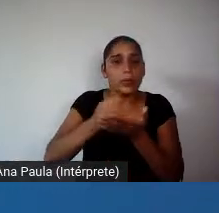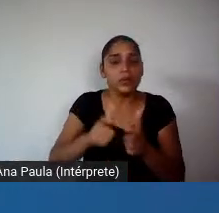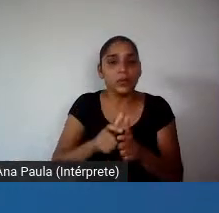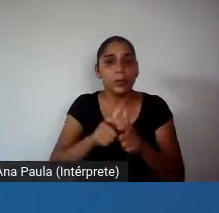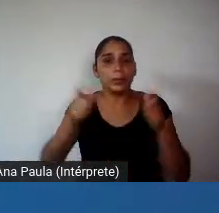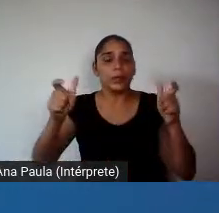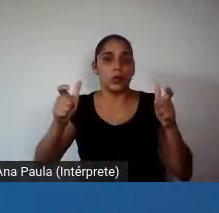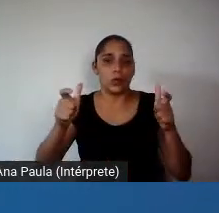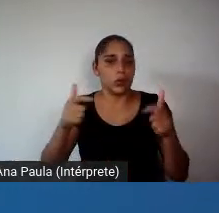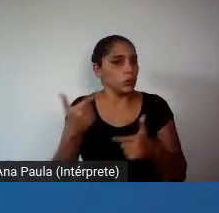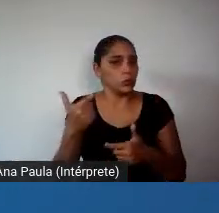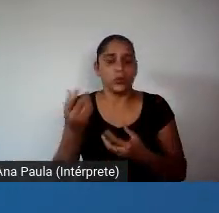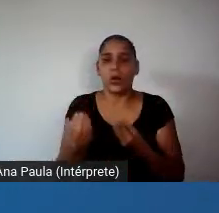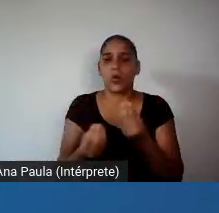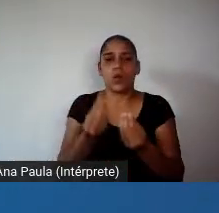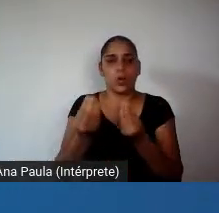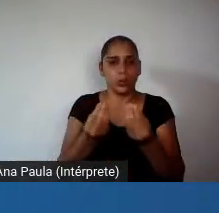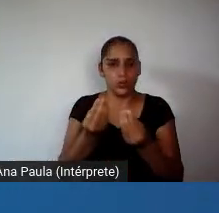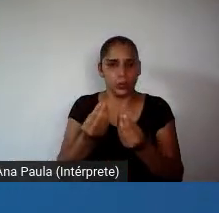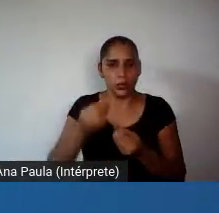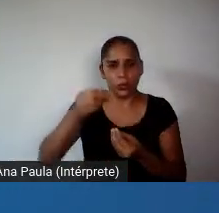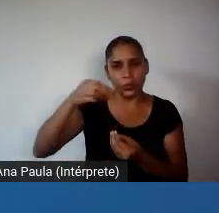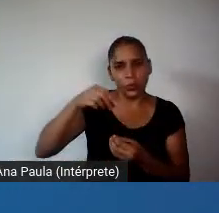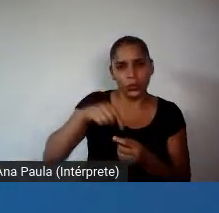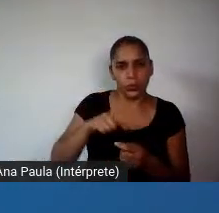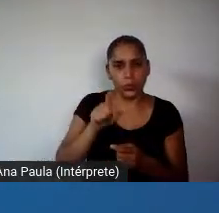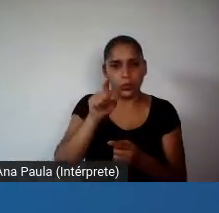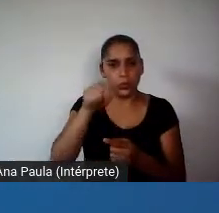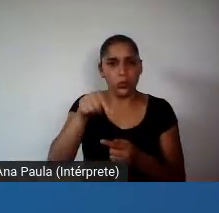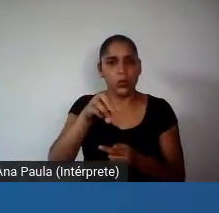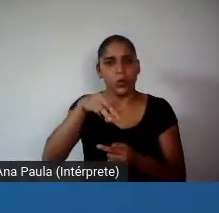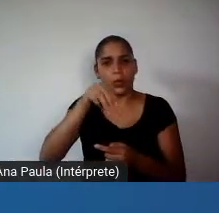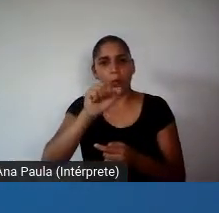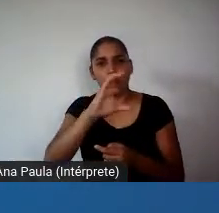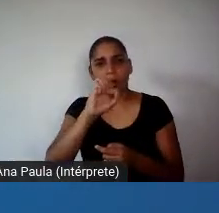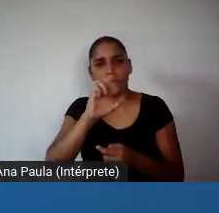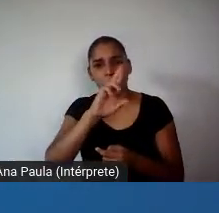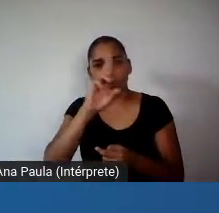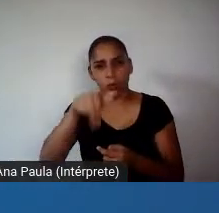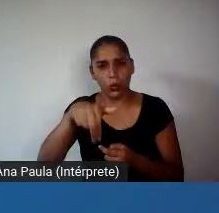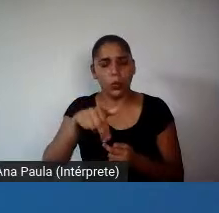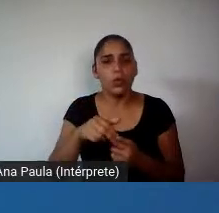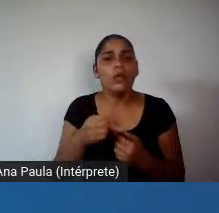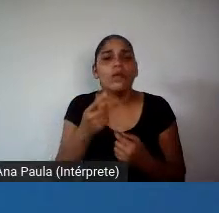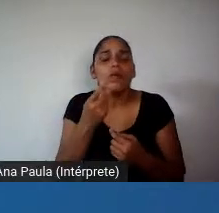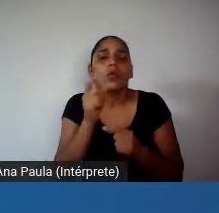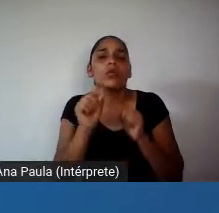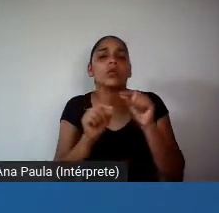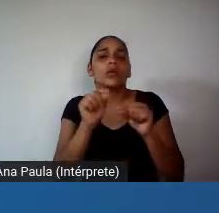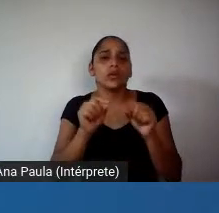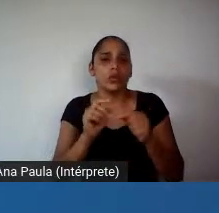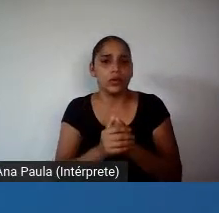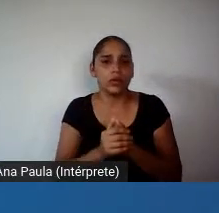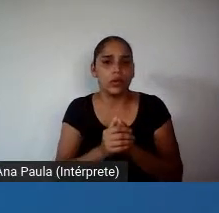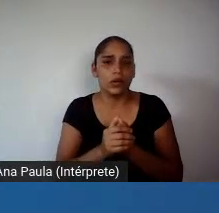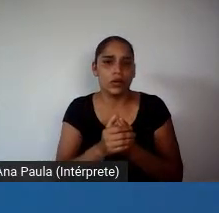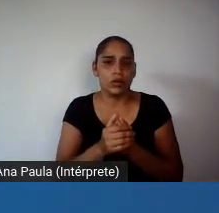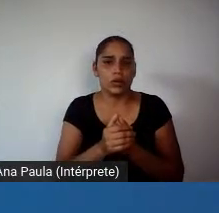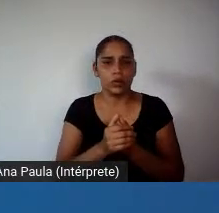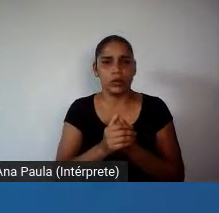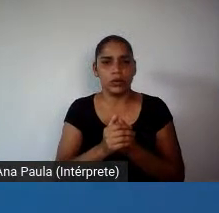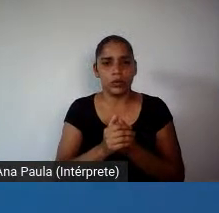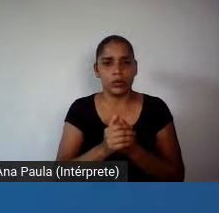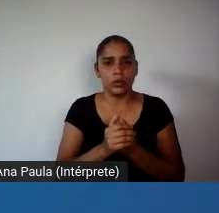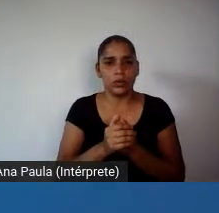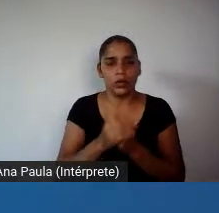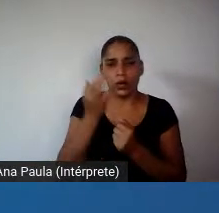sustenta. O Macron, que está longe de ser um bolivariano, falou, olha, não é razoável que a França